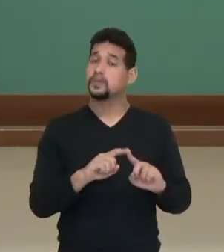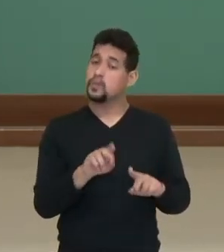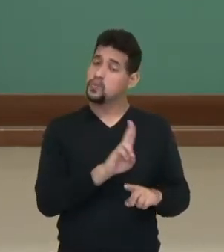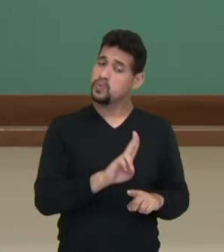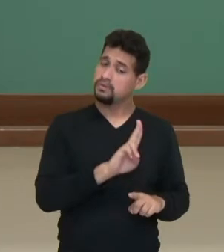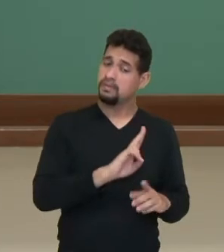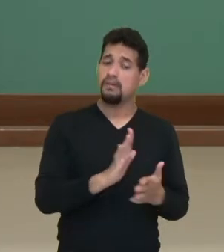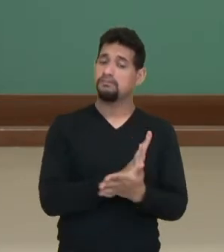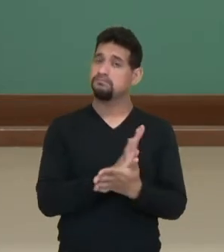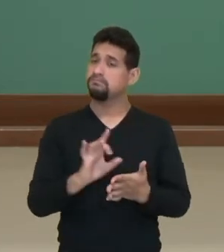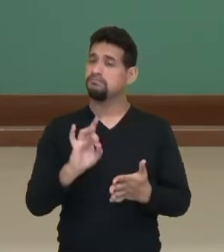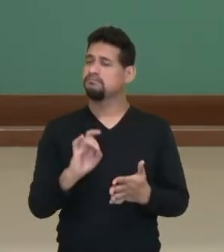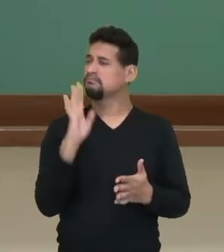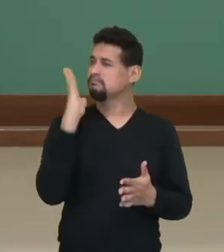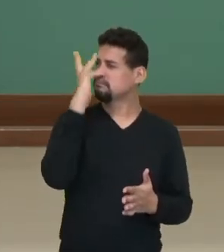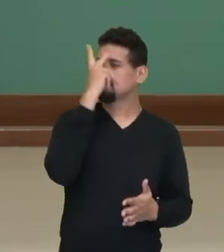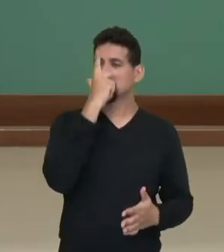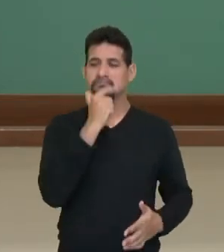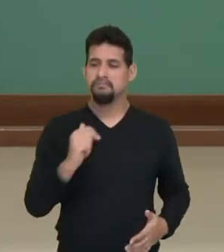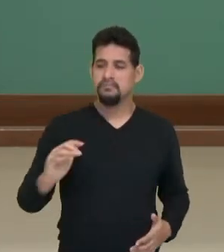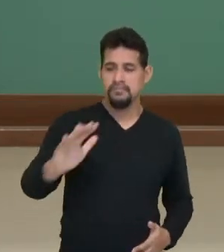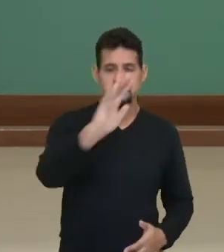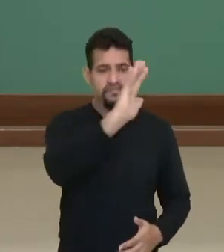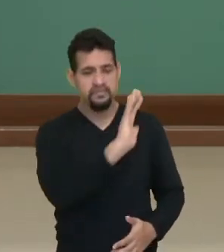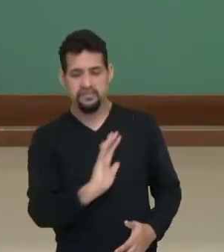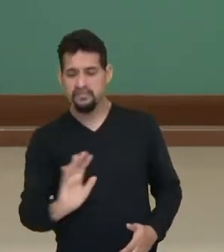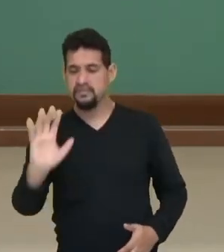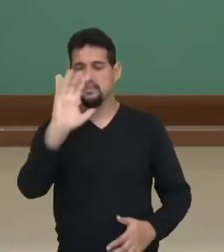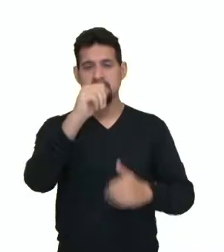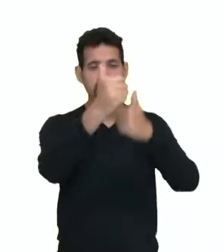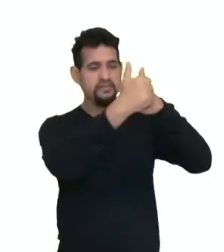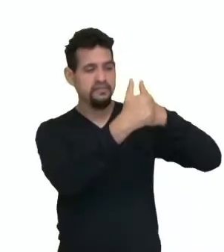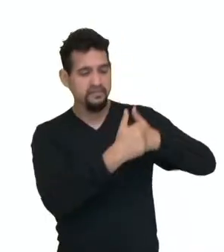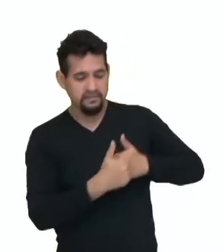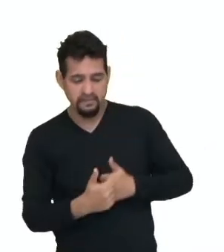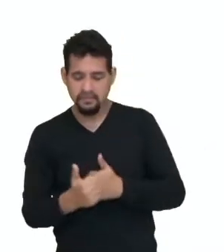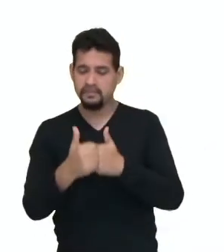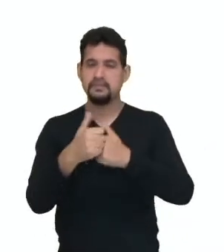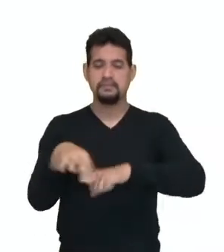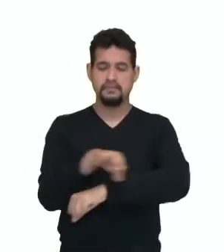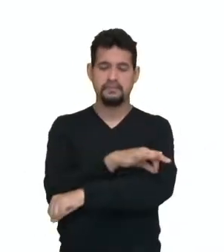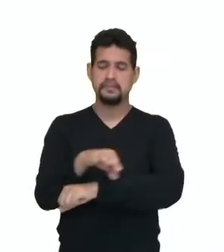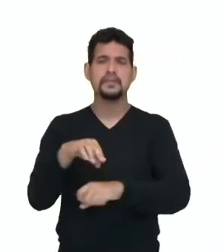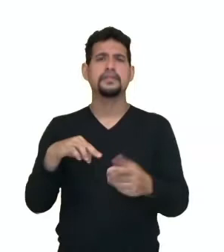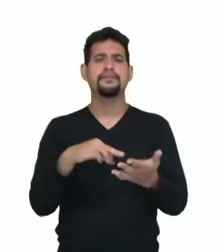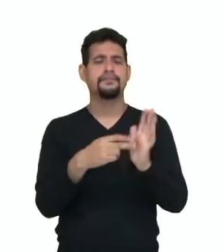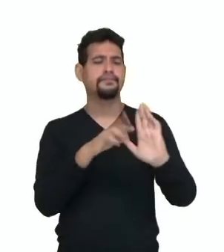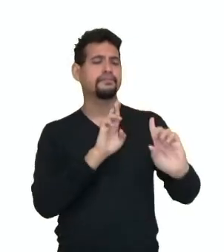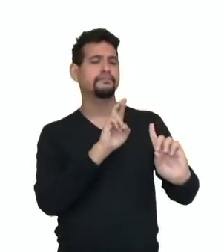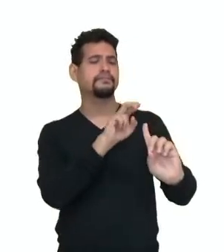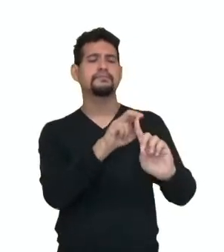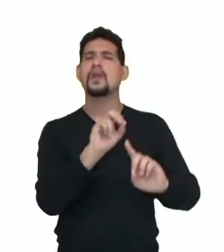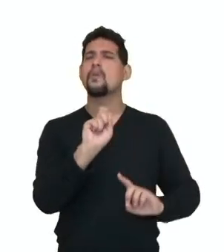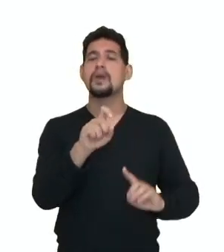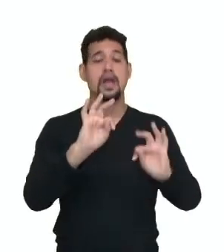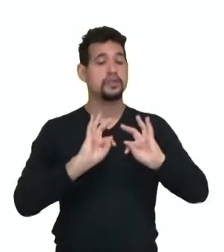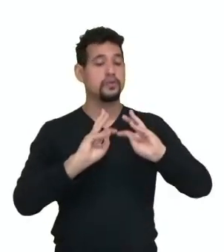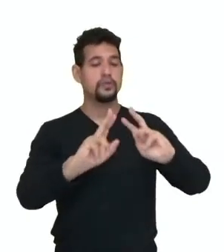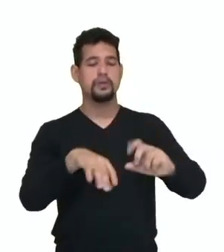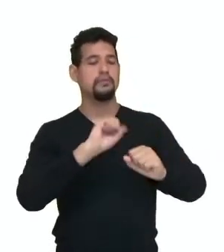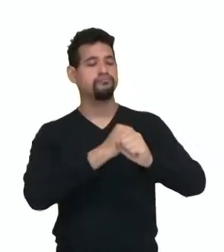embelezando o ambiente à sua volta. A arquitetura refere-se a toda